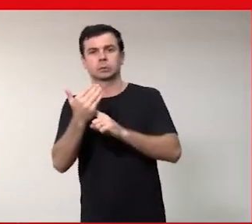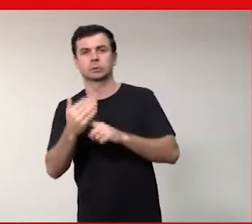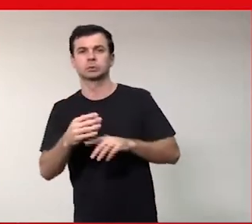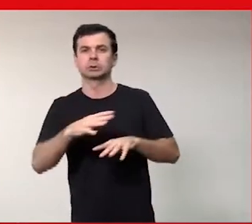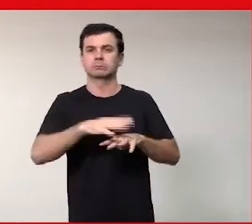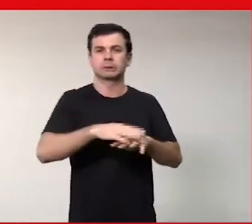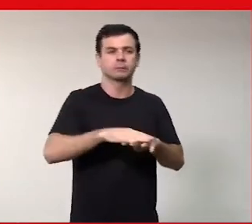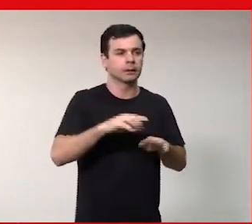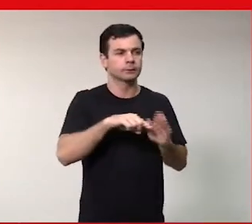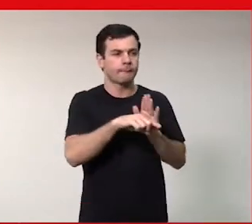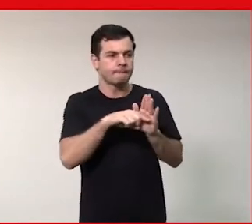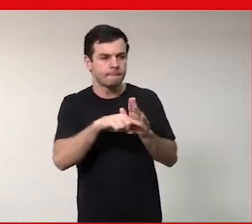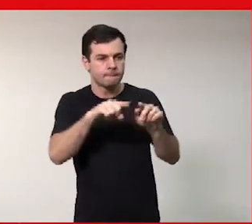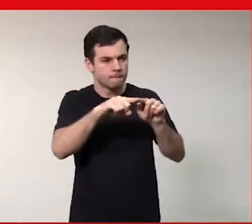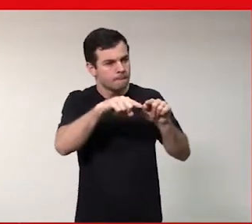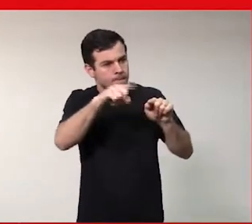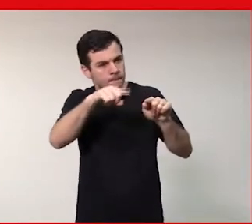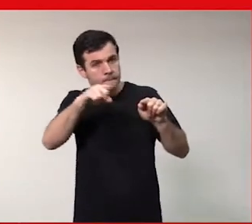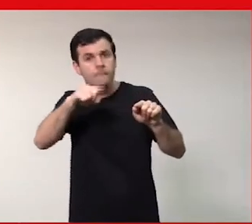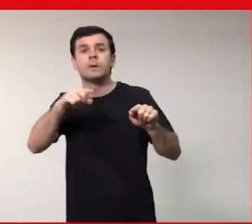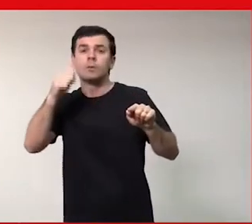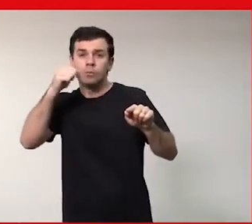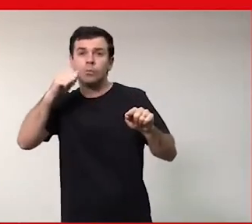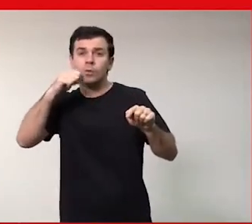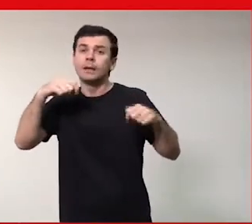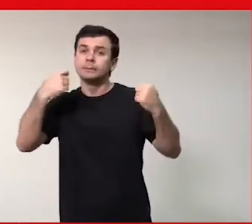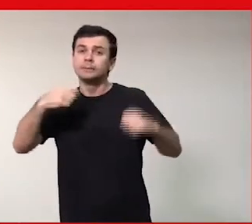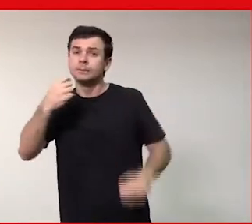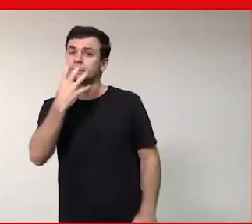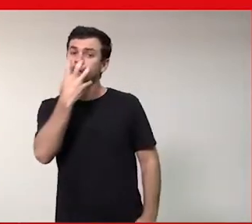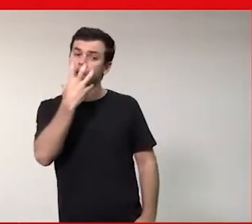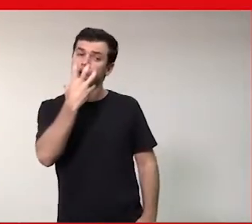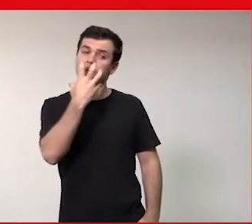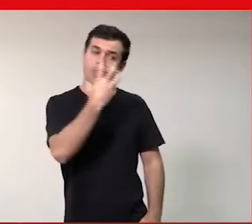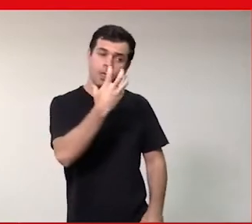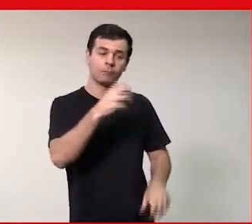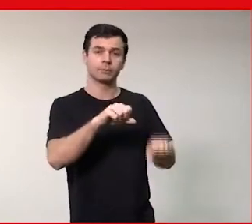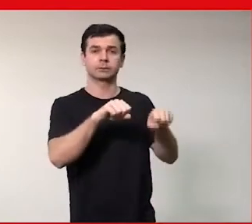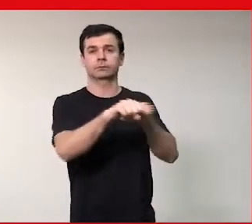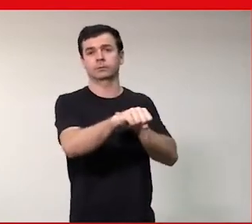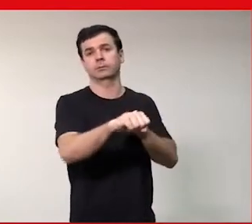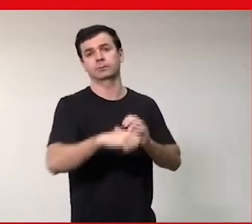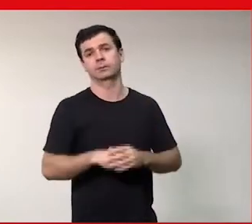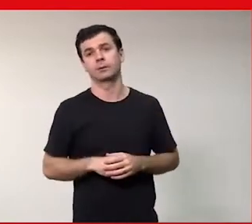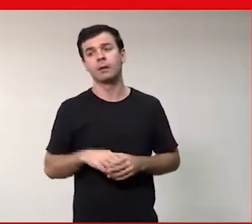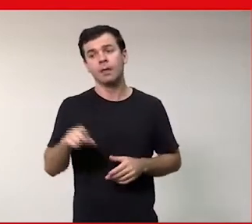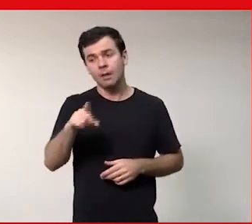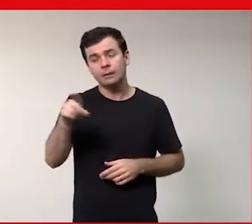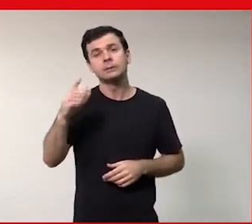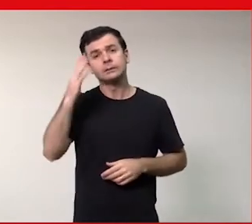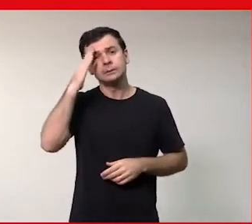estatística e fazer com que elas entendam que, um, existe uma carreira,